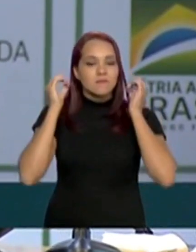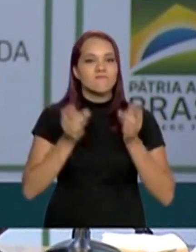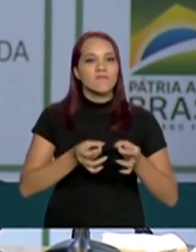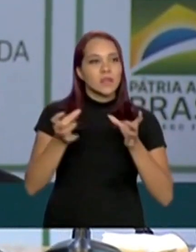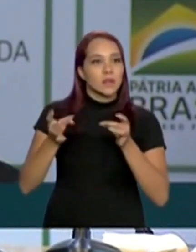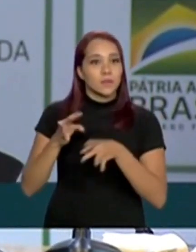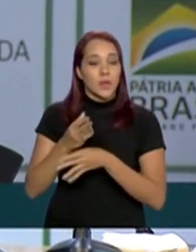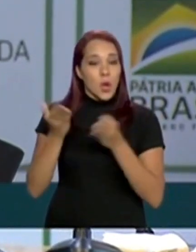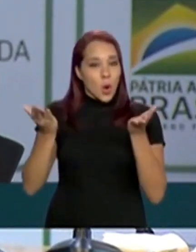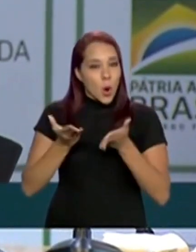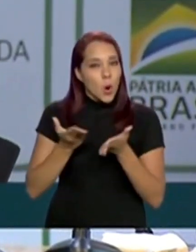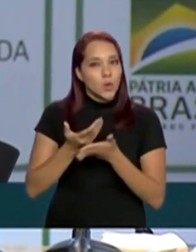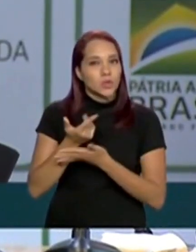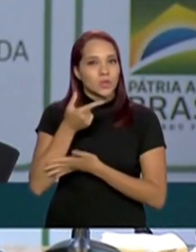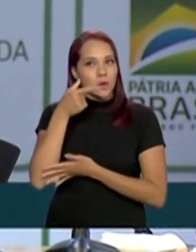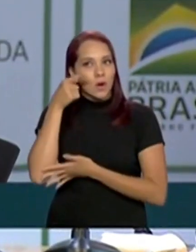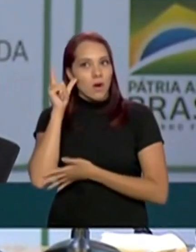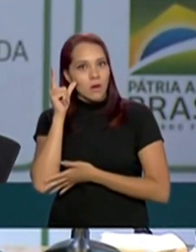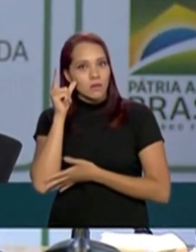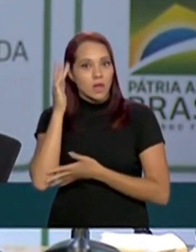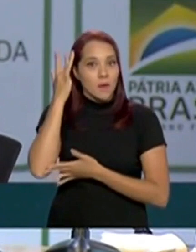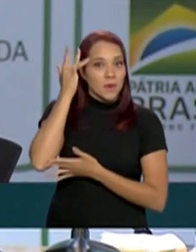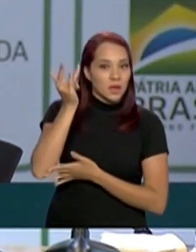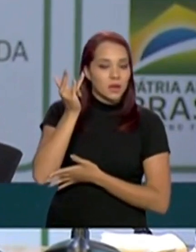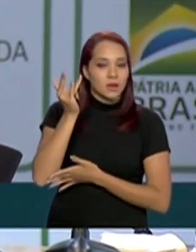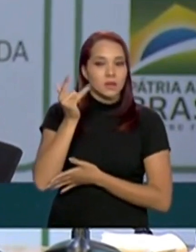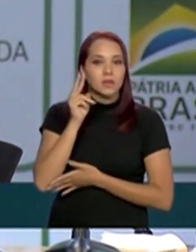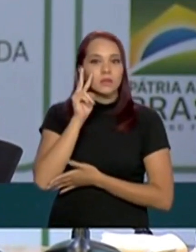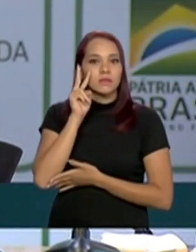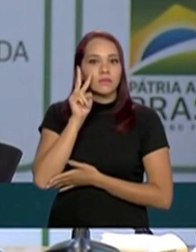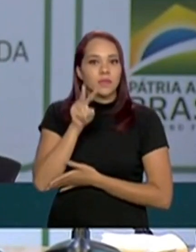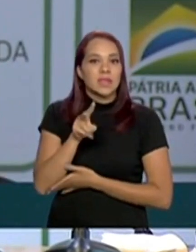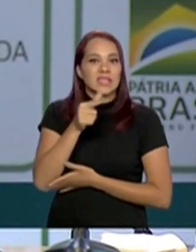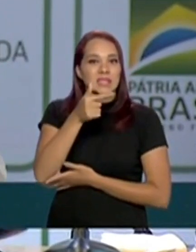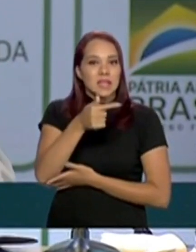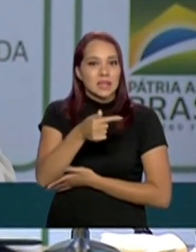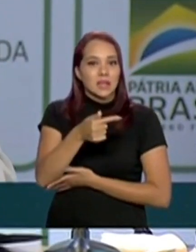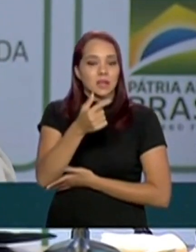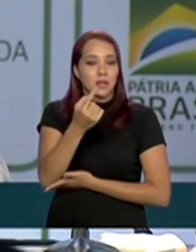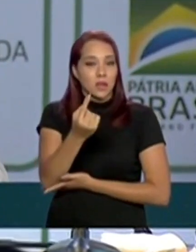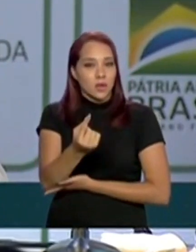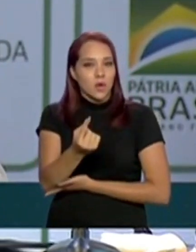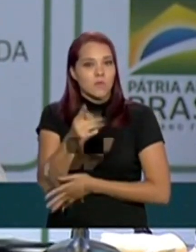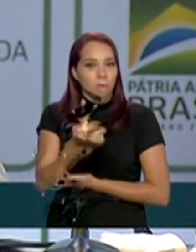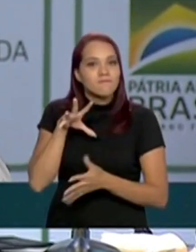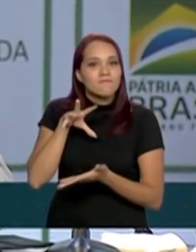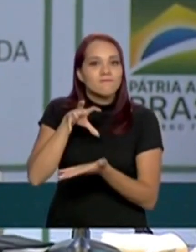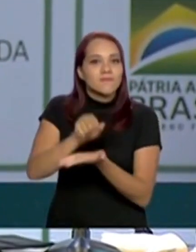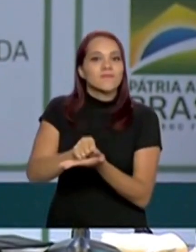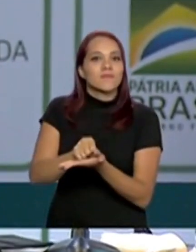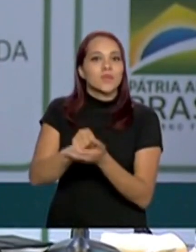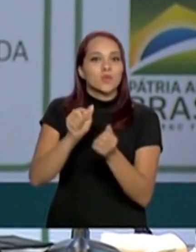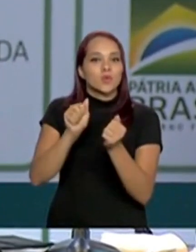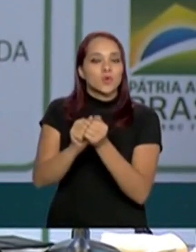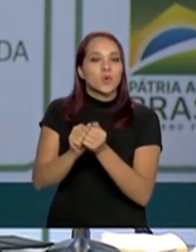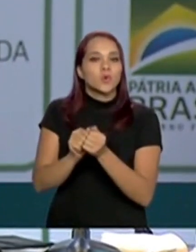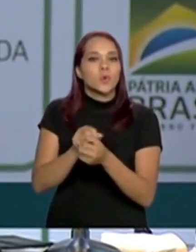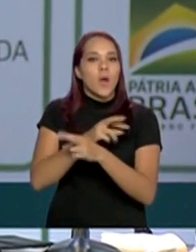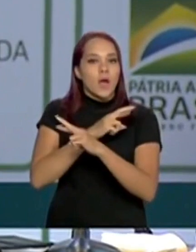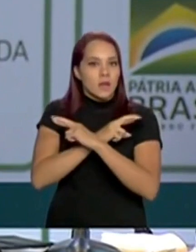ontem e amanhã, nós vamos fazer 71 apreensões com o apoio da Receita Federal.